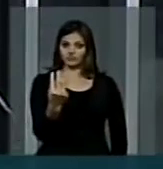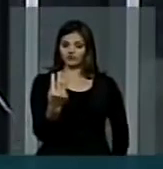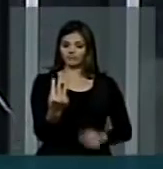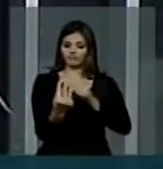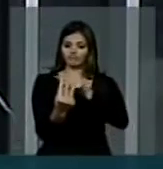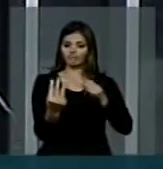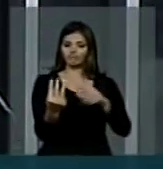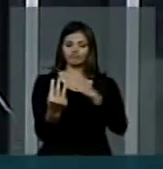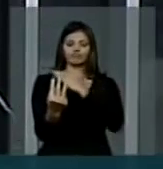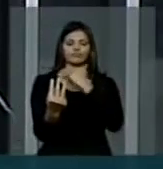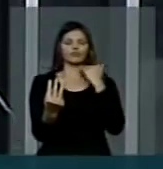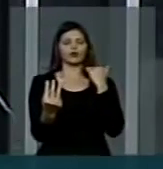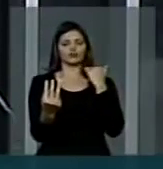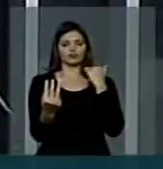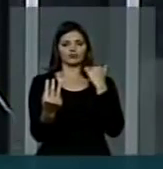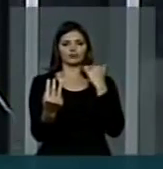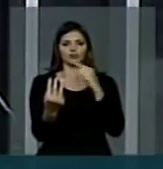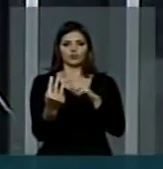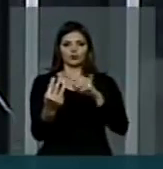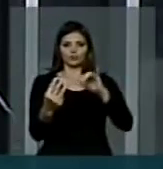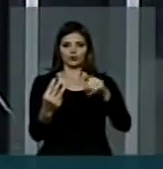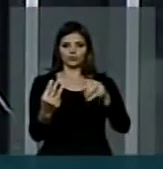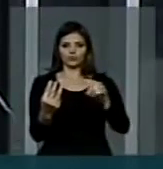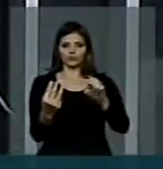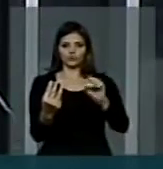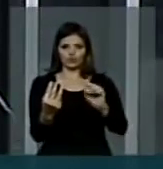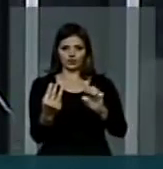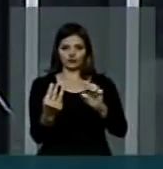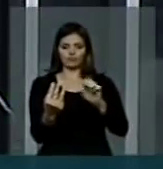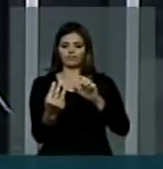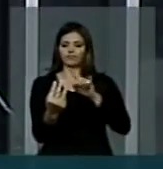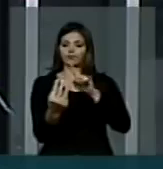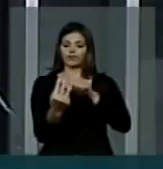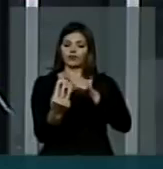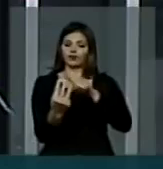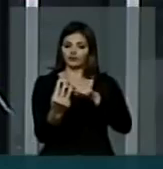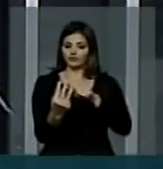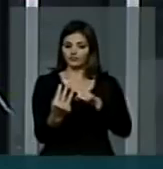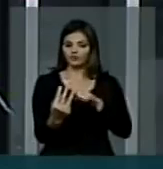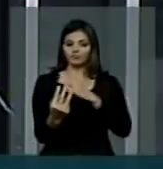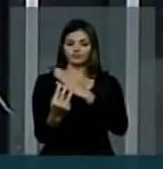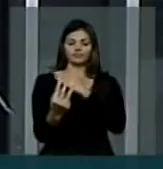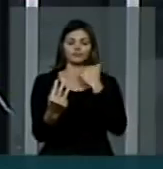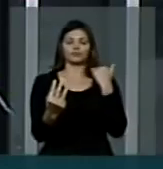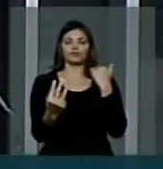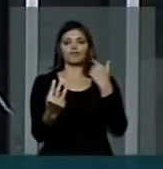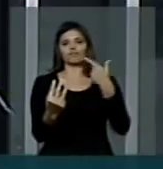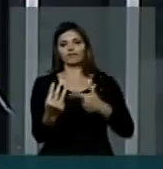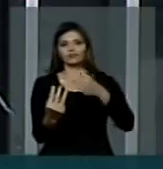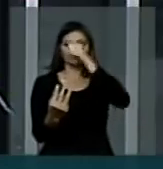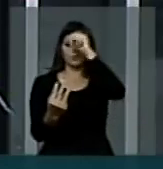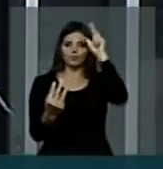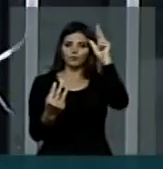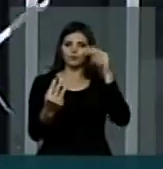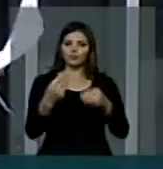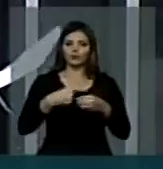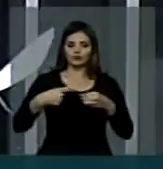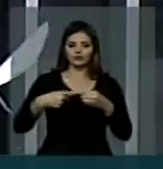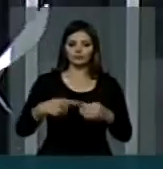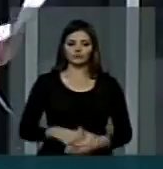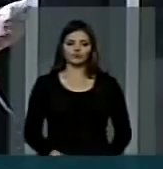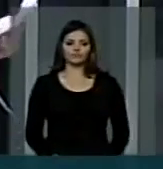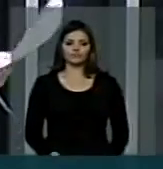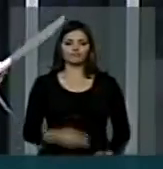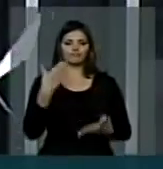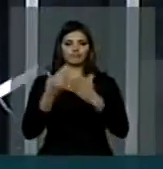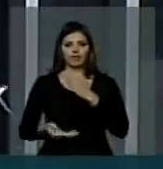de falecimentos. Do José Carlos Librelato, vice-prefeito do município de Orliens, perde